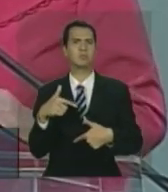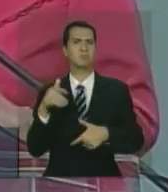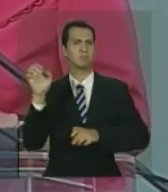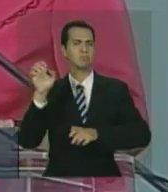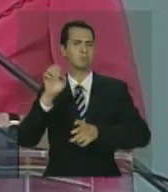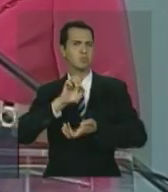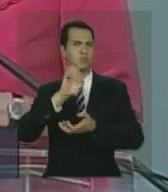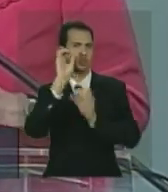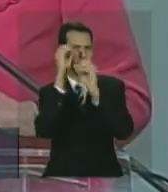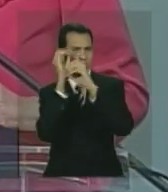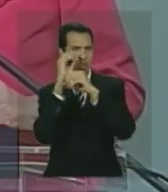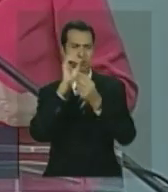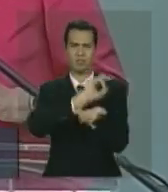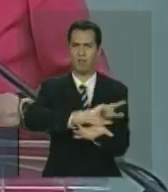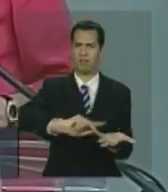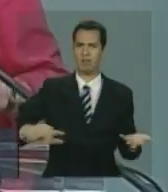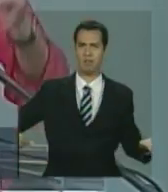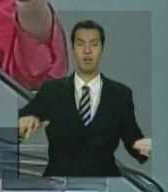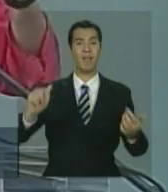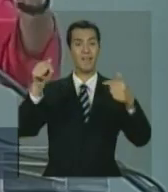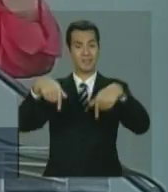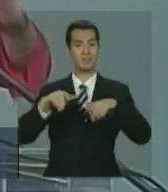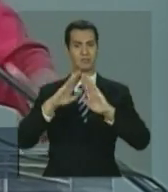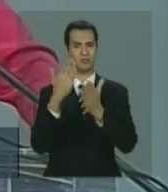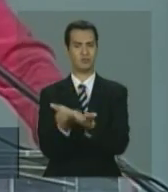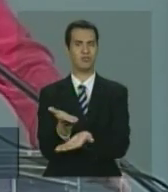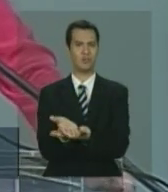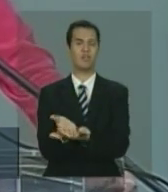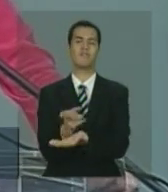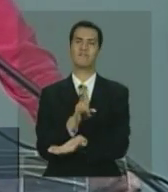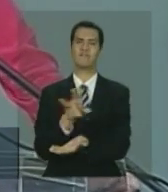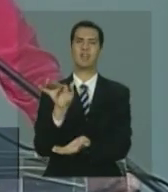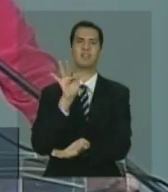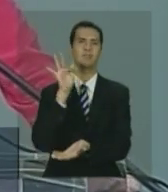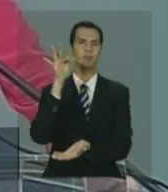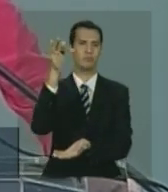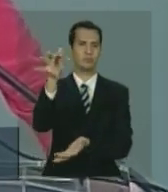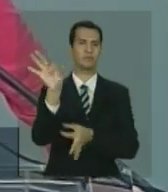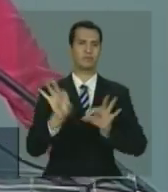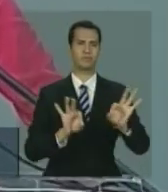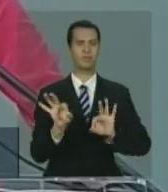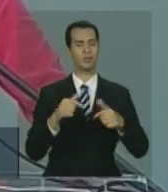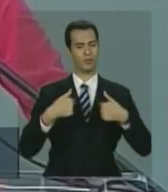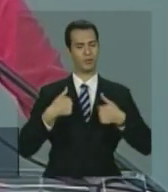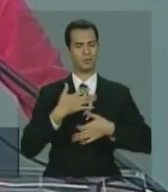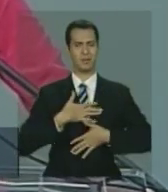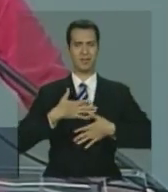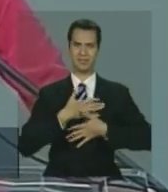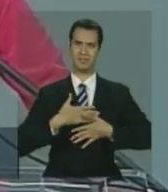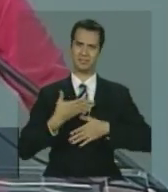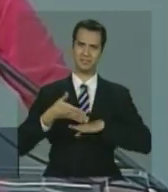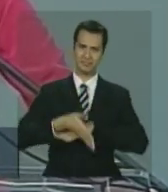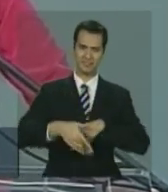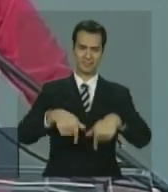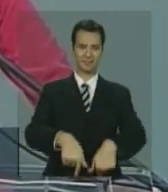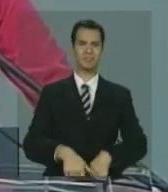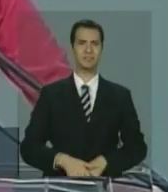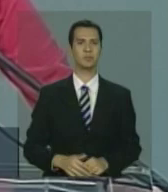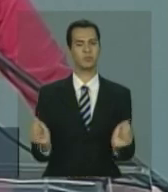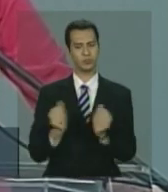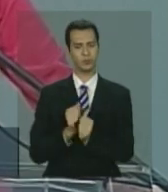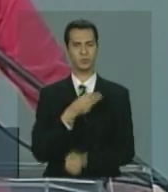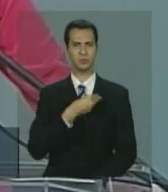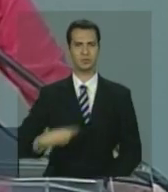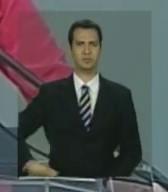Essa escola é o futuro. E eu tenho muito prazer de vir aqui com o Fernando Haddad, porque o